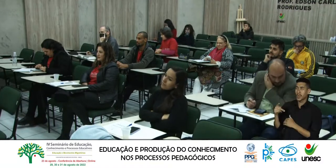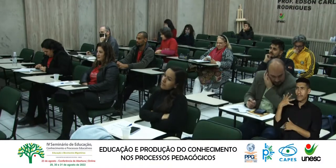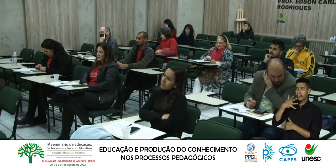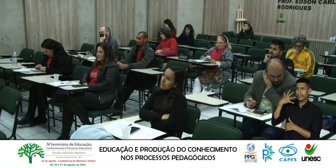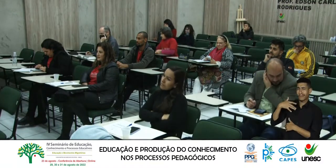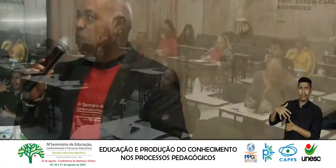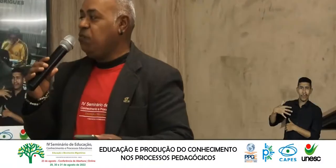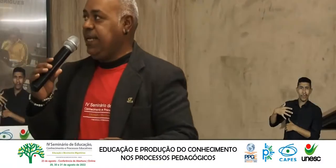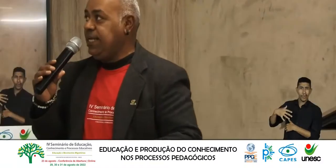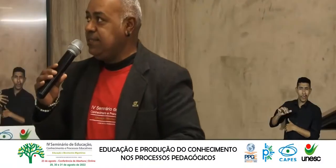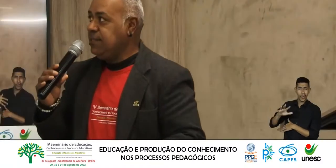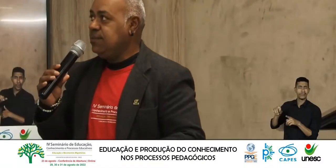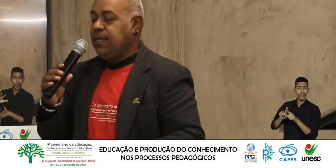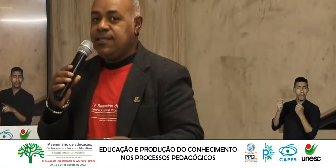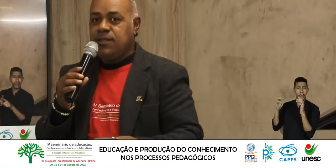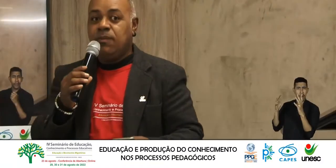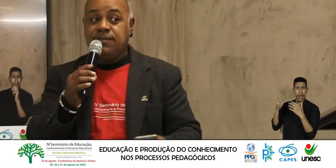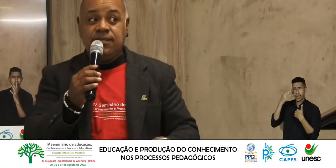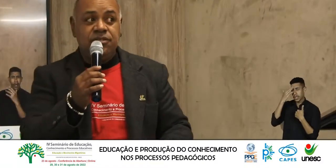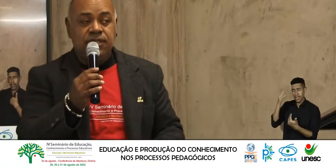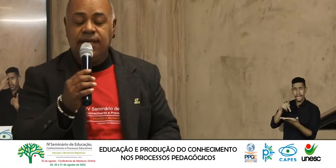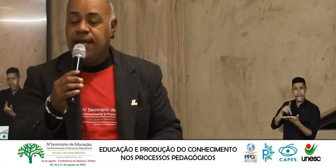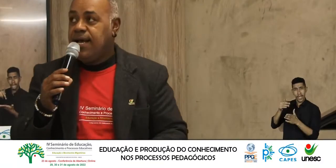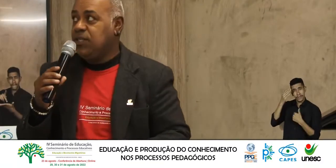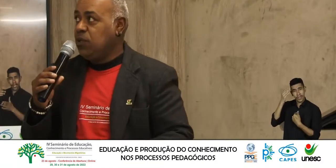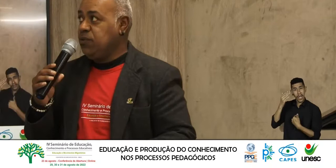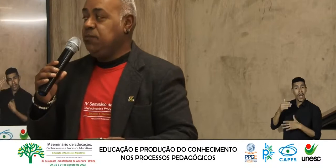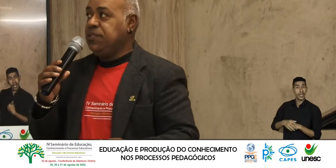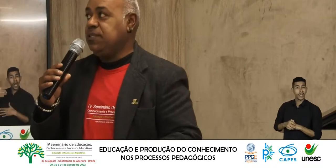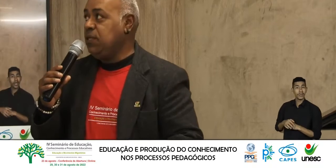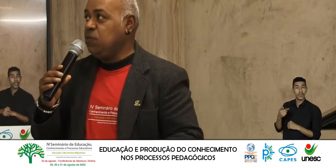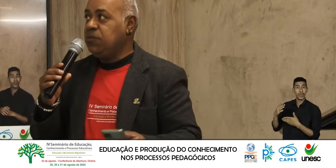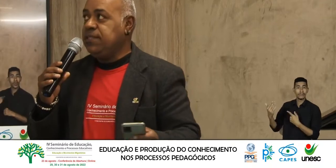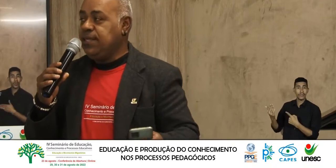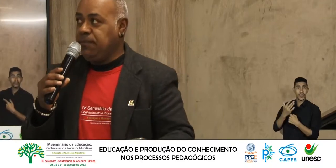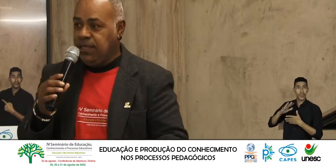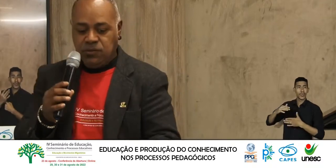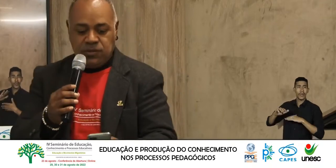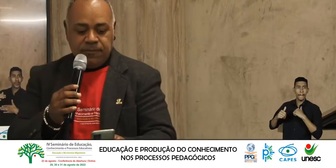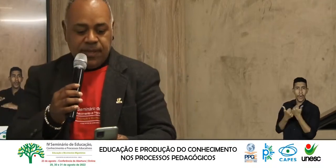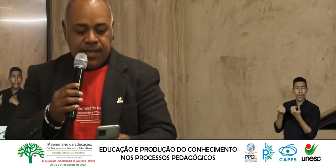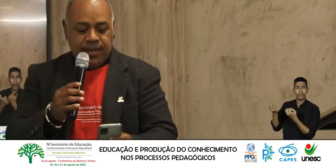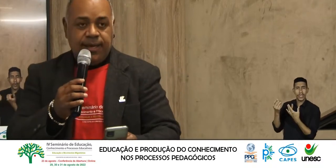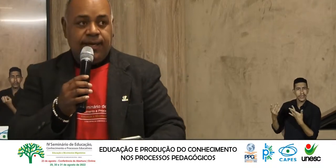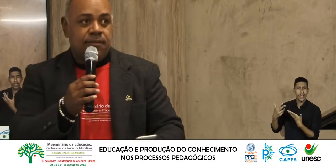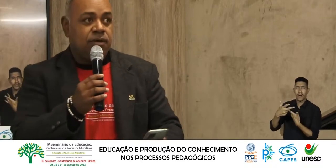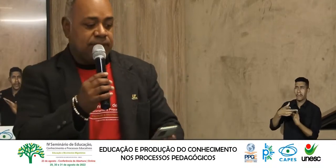sua fala Sua conferência Agradecendo bastante A sua contribuição Seus ensinamentos